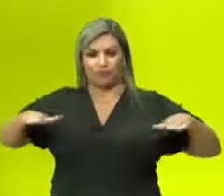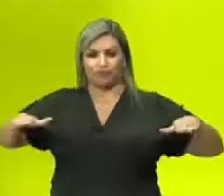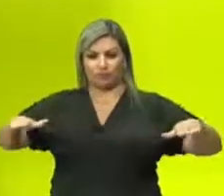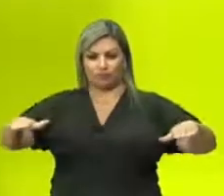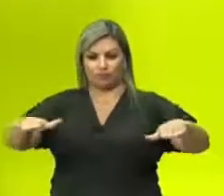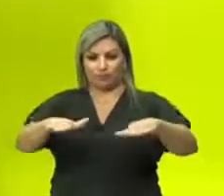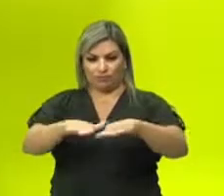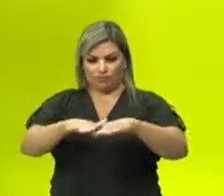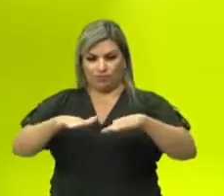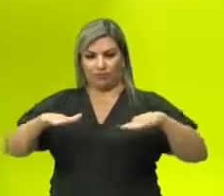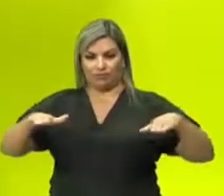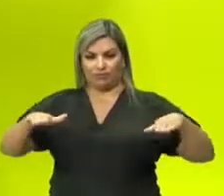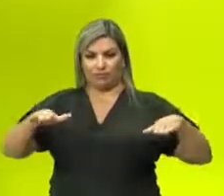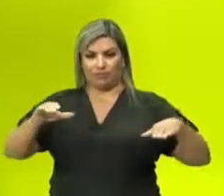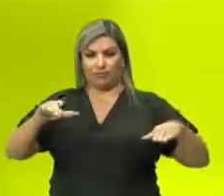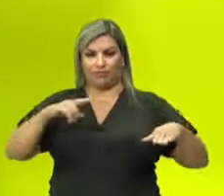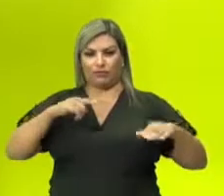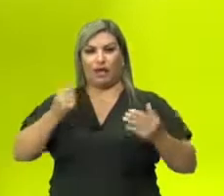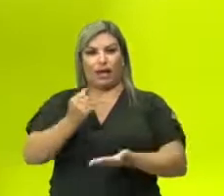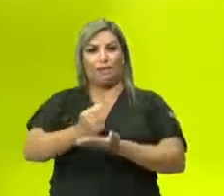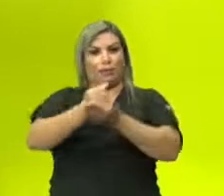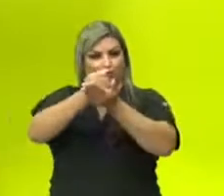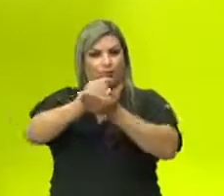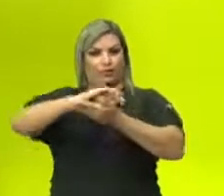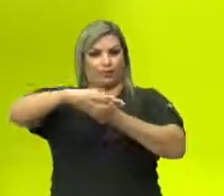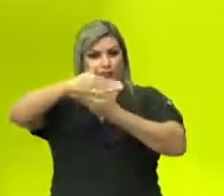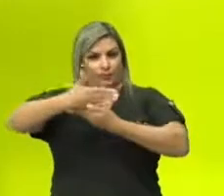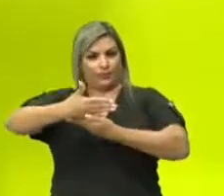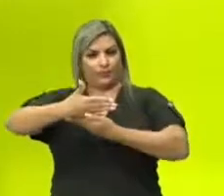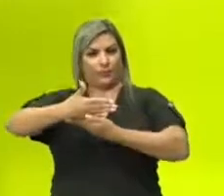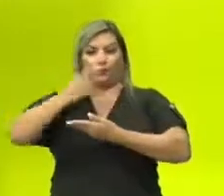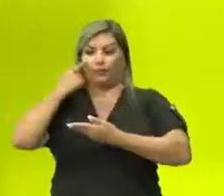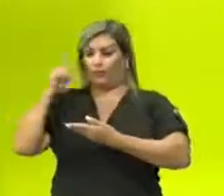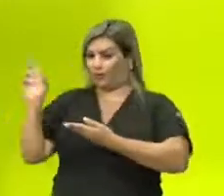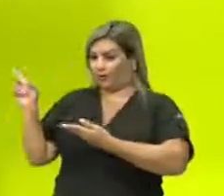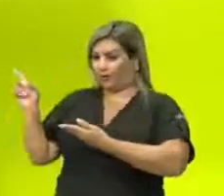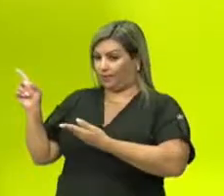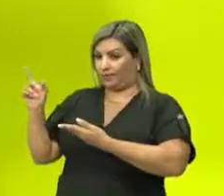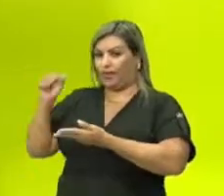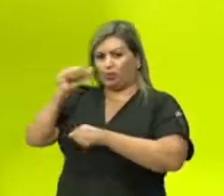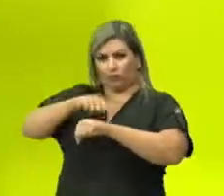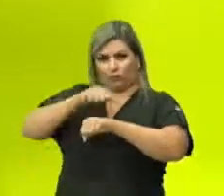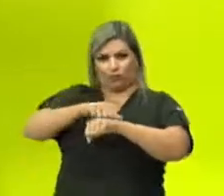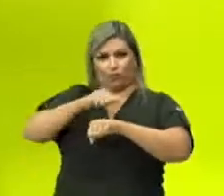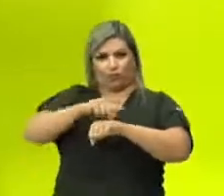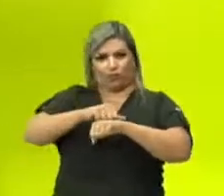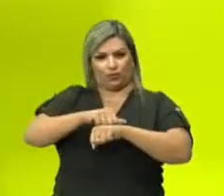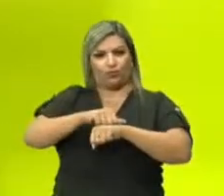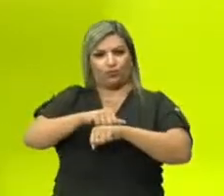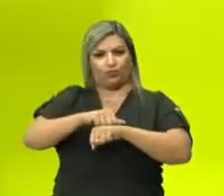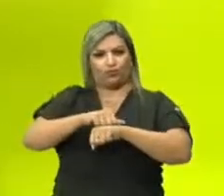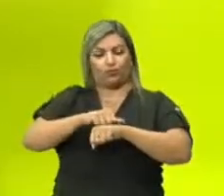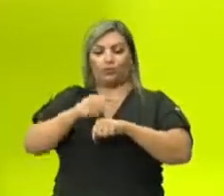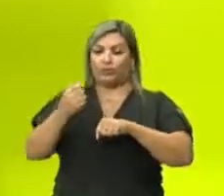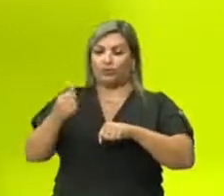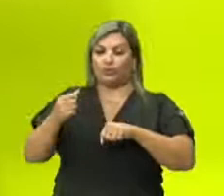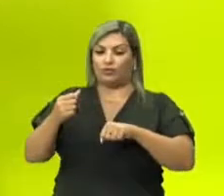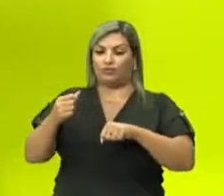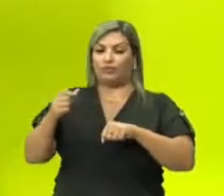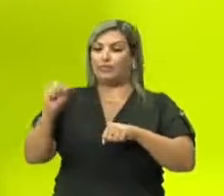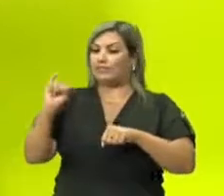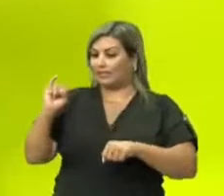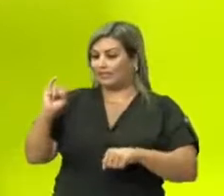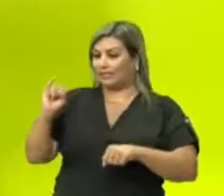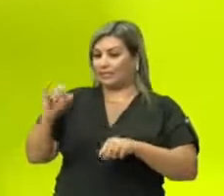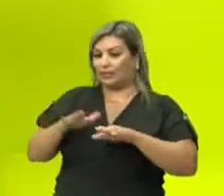mesa que eu estou aqui, que está apoiando esse computador, vamos olhar ela como um sólido geométrico, se eu passo aqui,